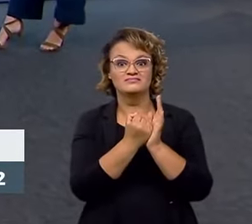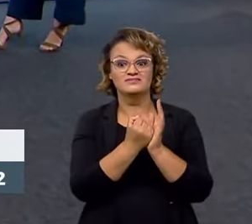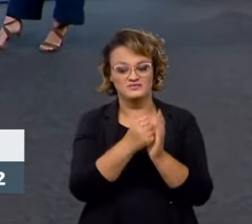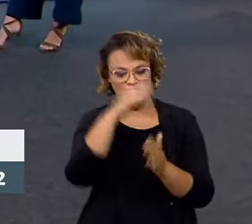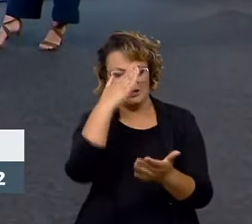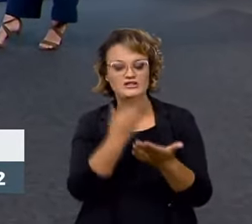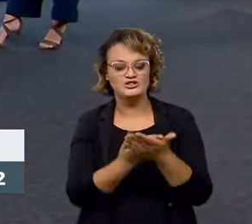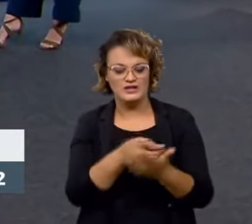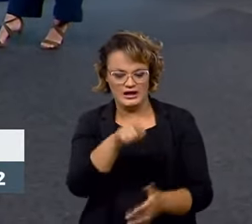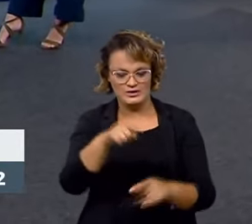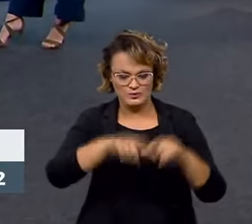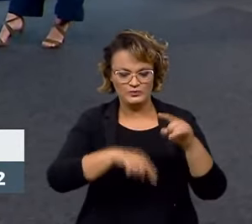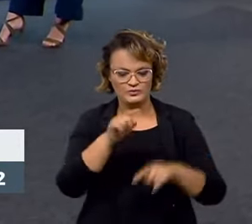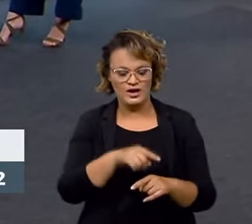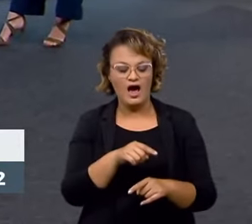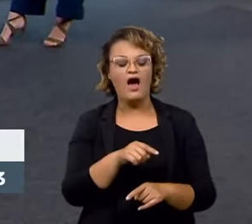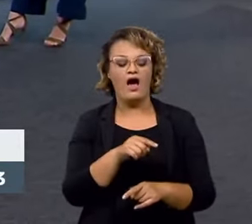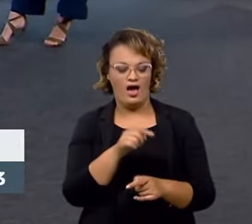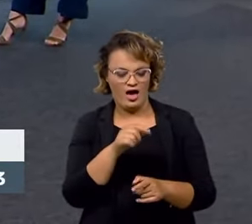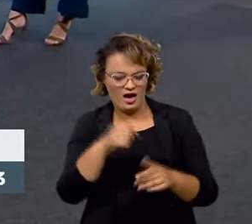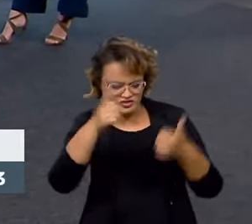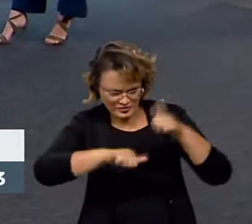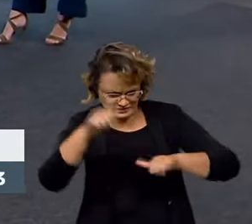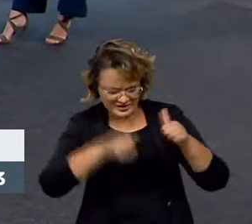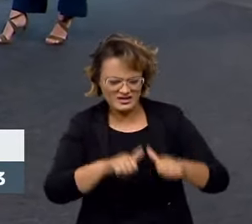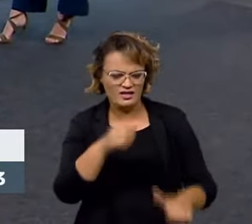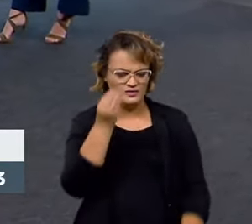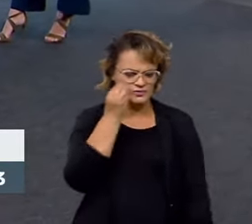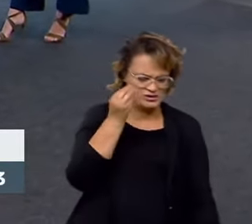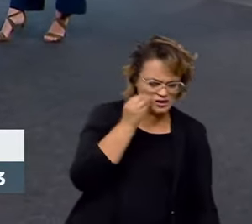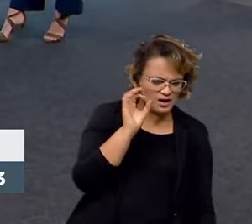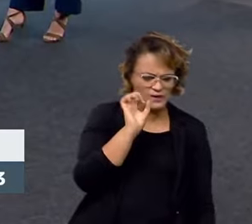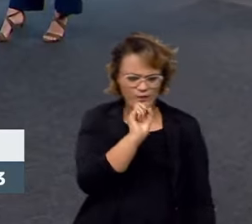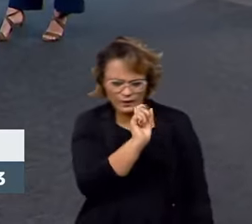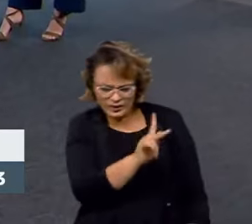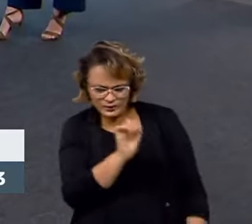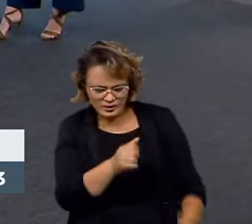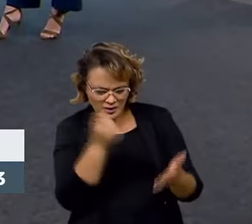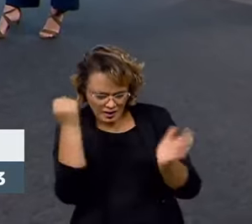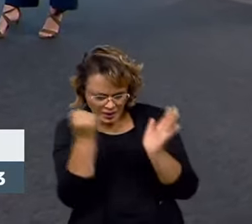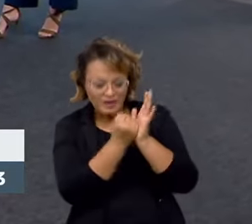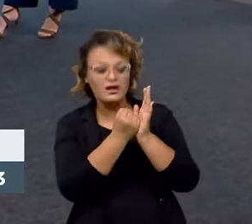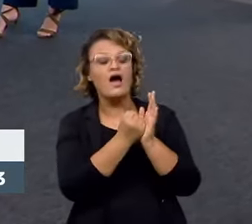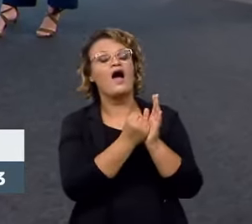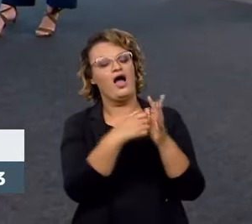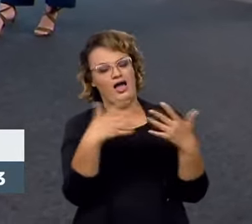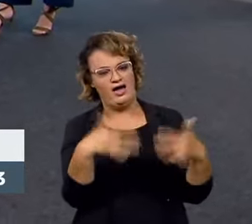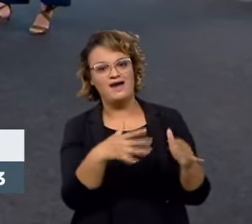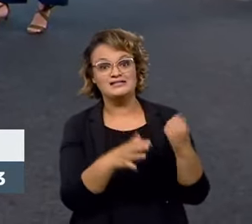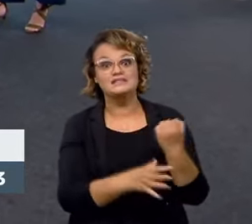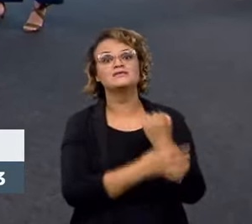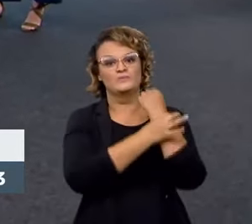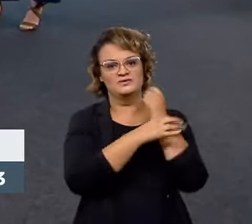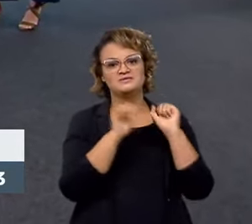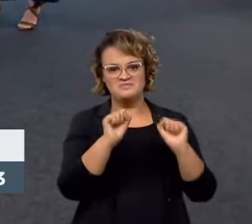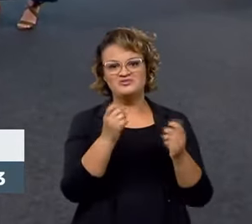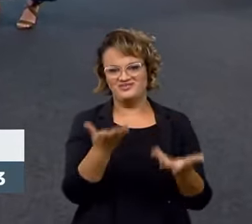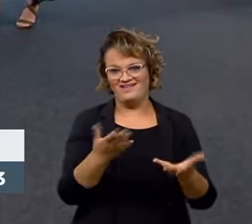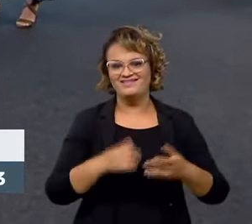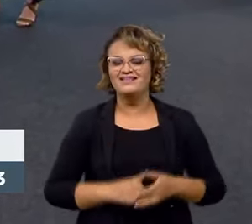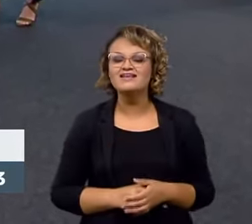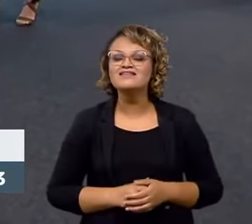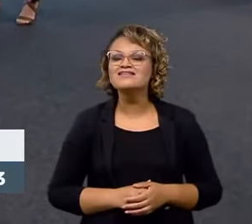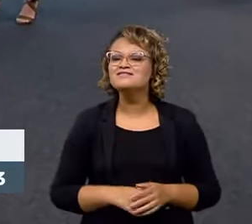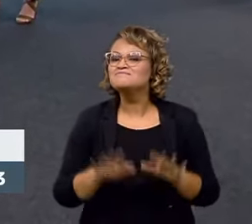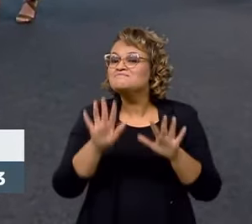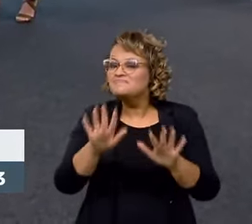confiança, de que aquele produto que eu comprei foi testado e está em conformidade com os altos padrões de segurança e qualidade. Mas